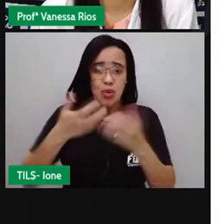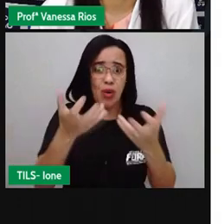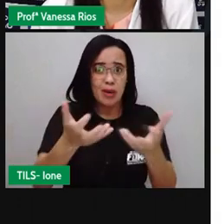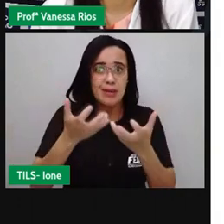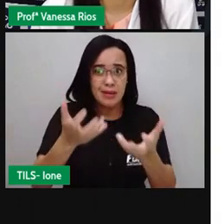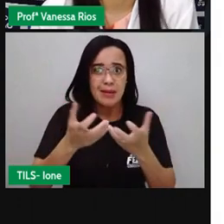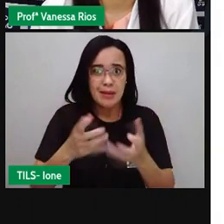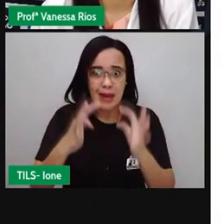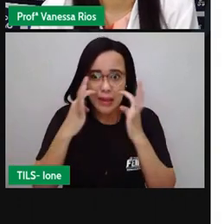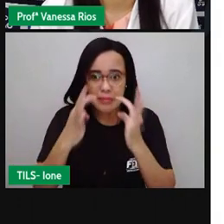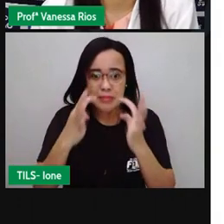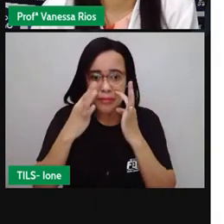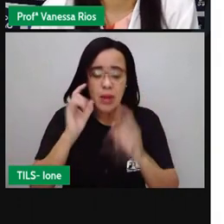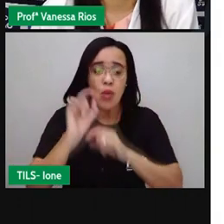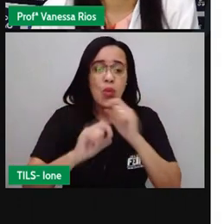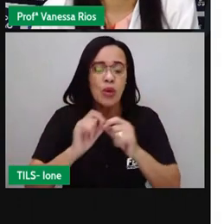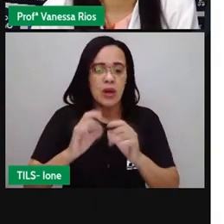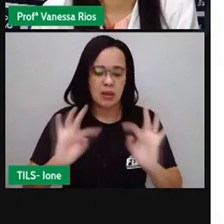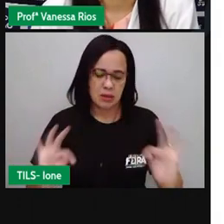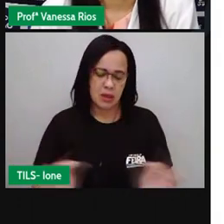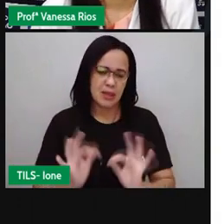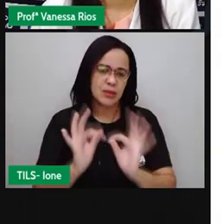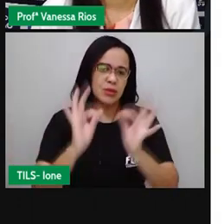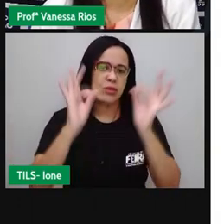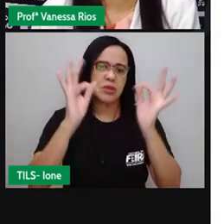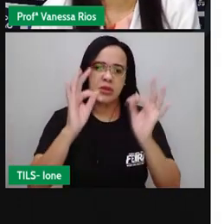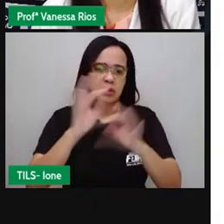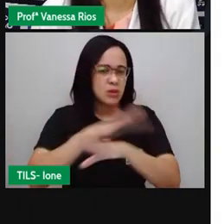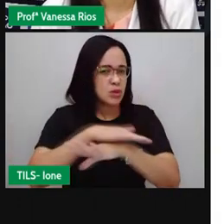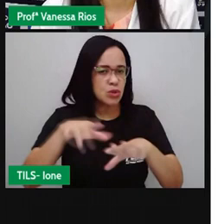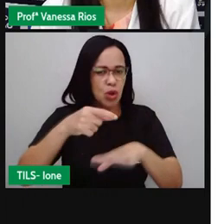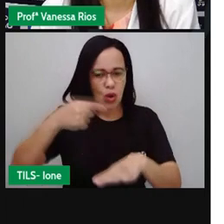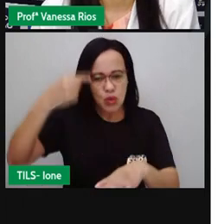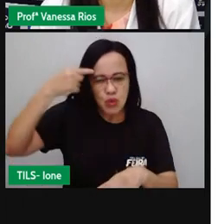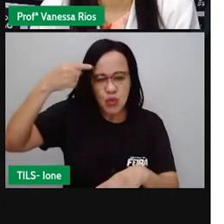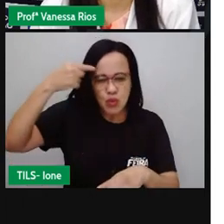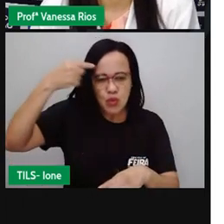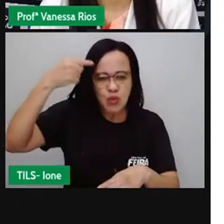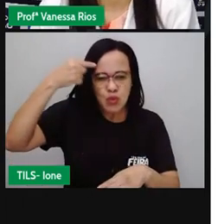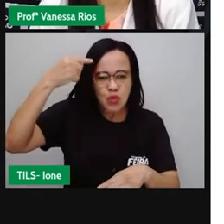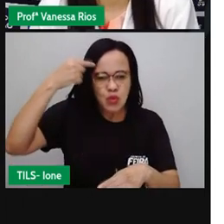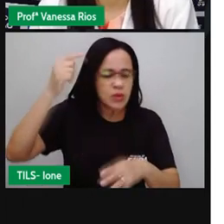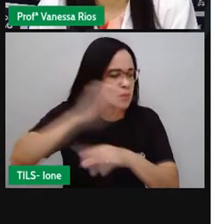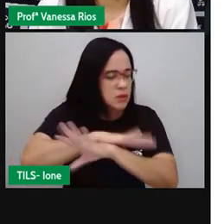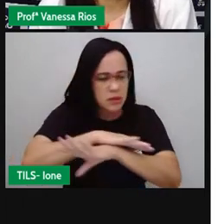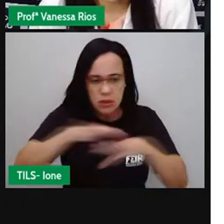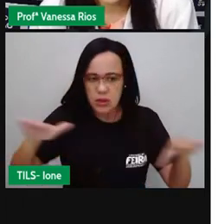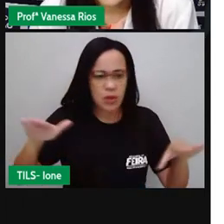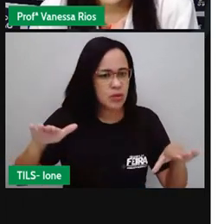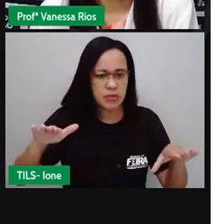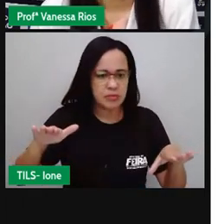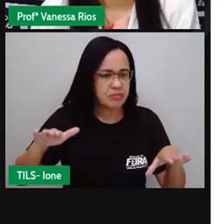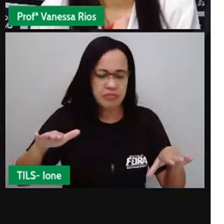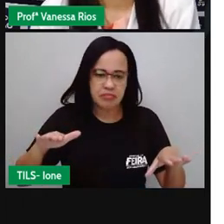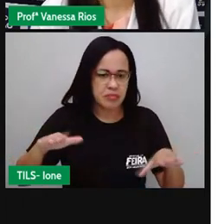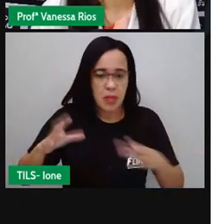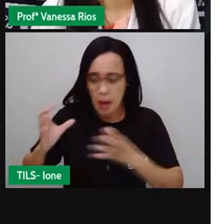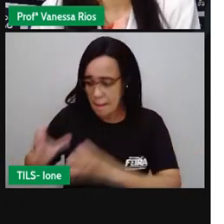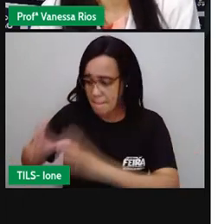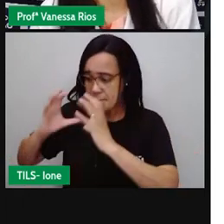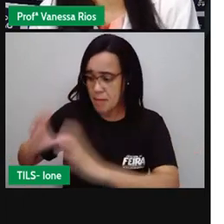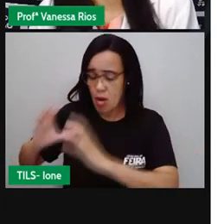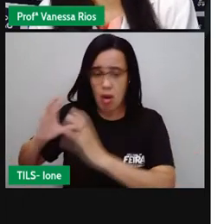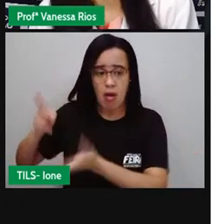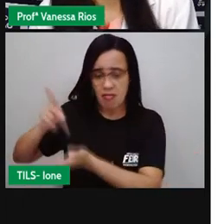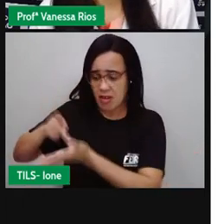observar aí essa crítica, né? Quando a gente vê que o menino larga a bola de verdade para ir